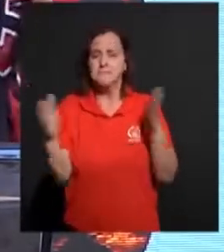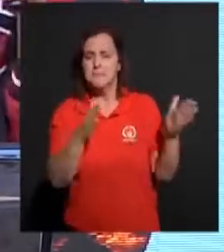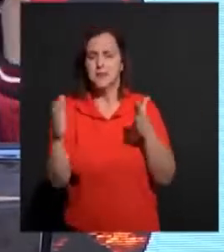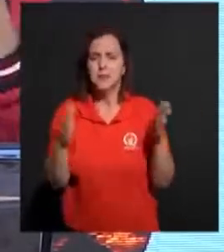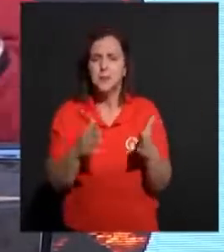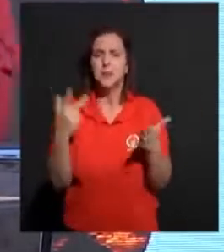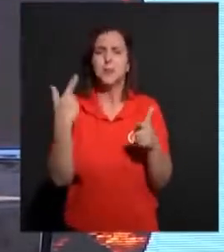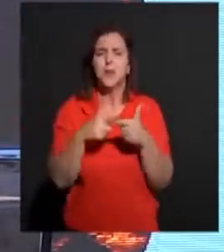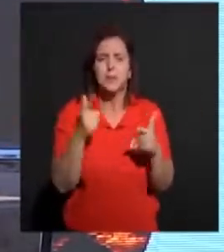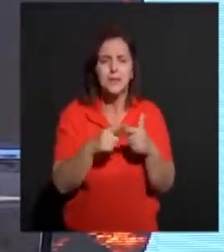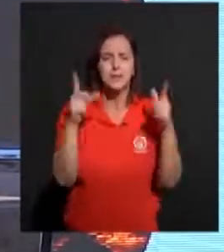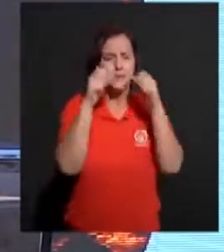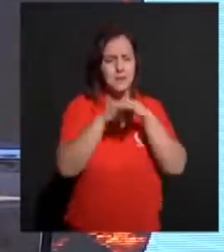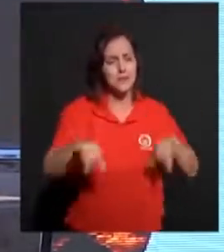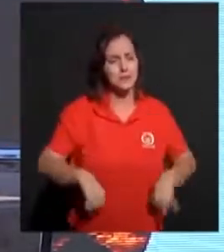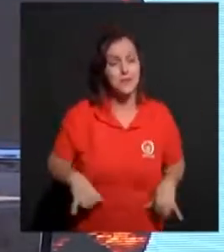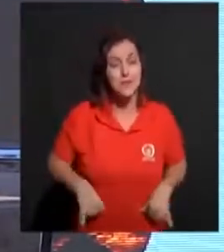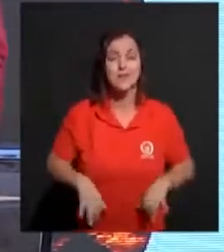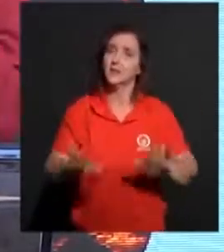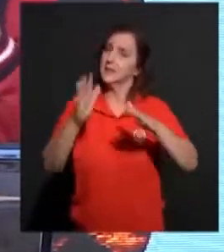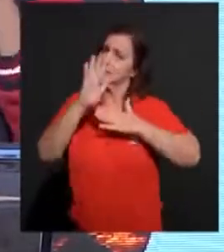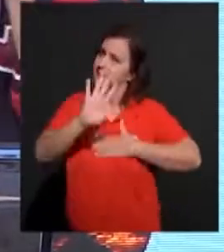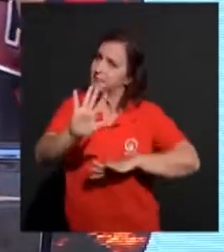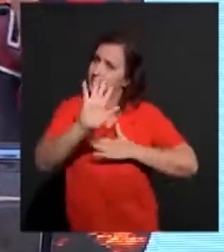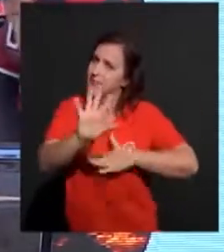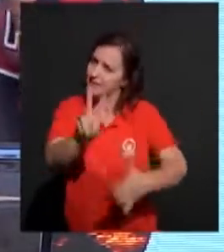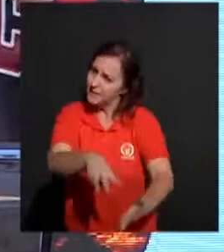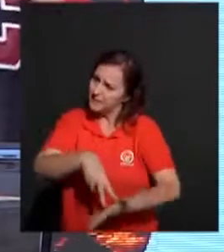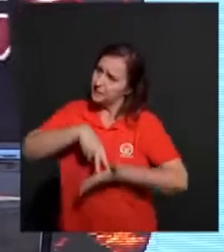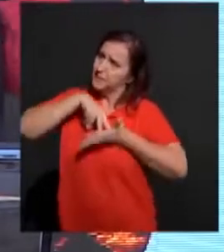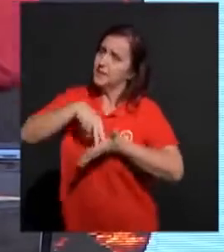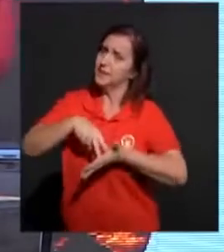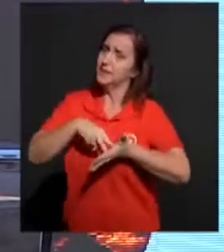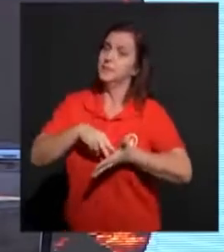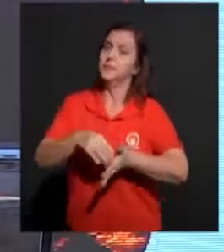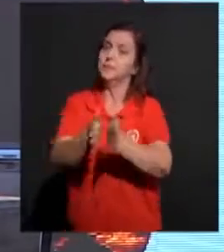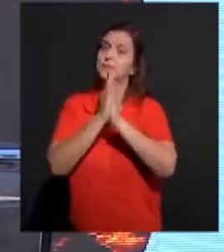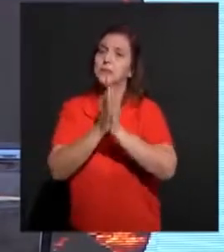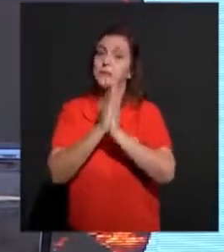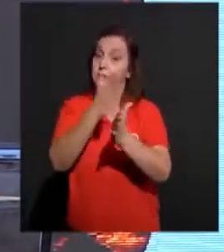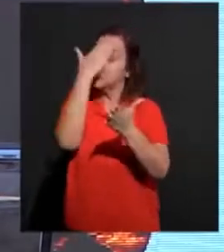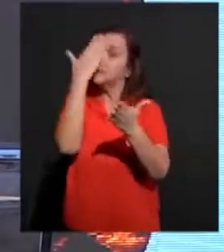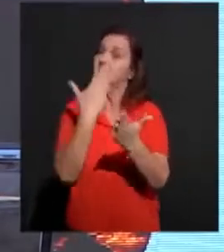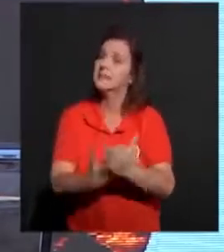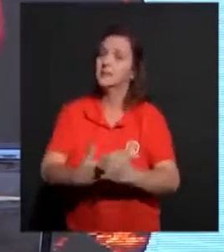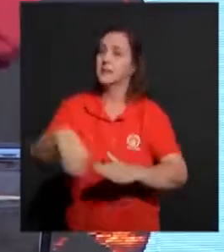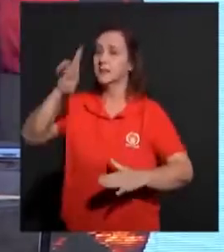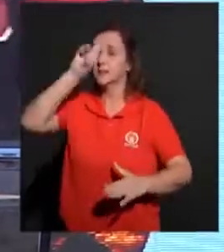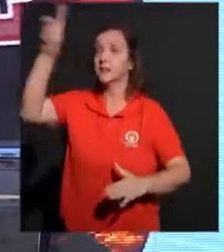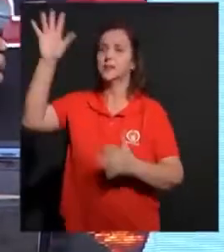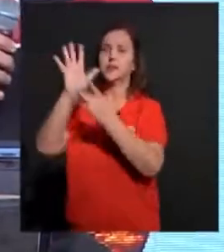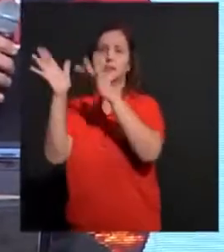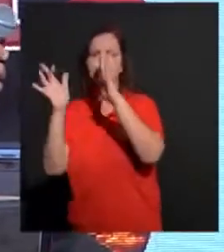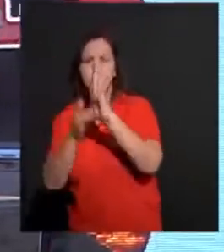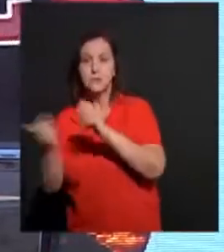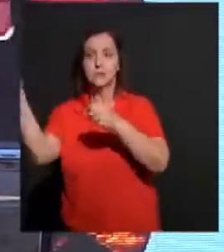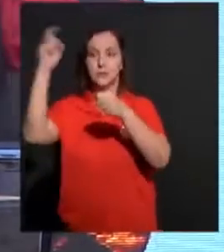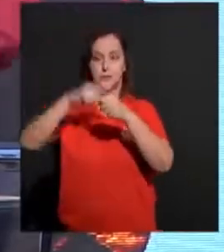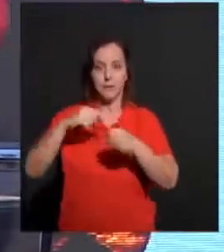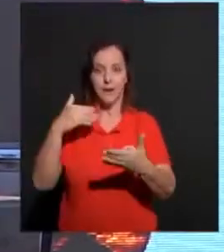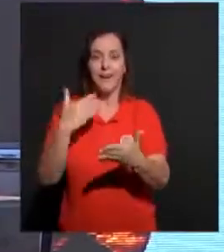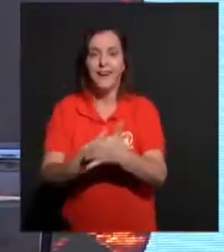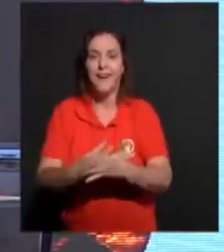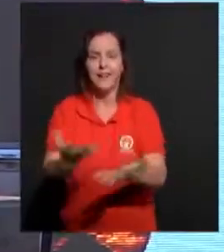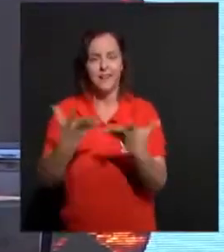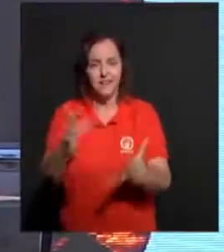momento eu te falo. Meu querido. Minha querida. Levante-se. Se posicione. E creia. Jesus vai voltar. Eu quero andar em